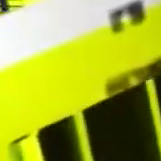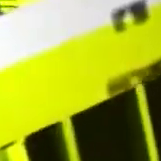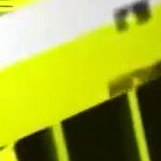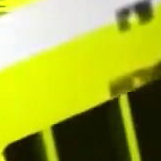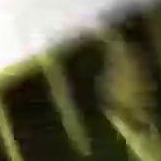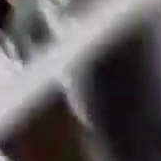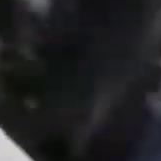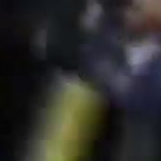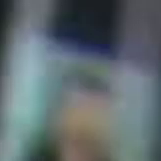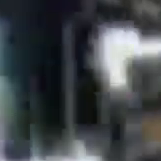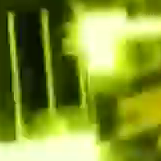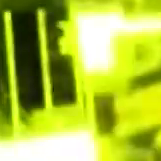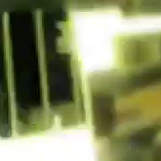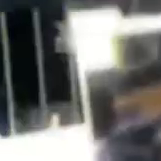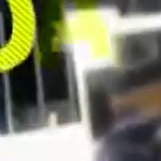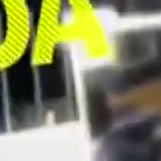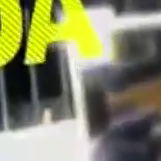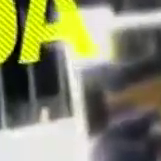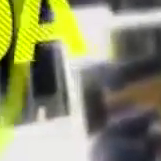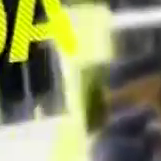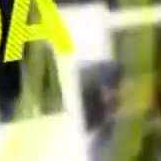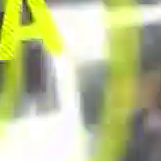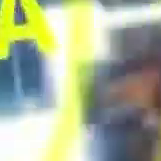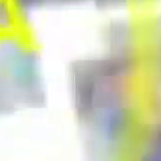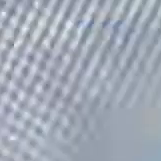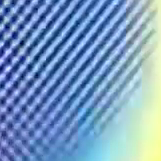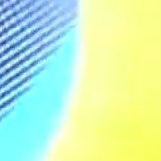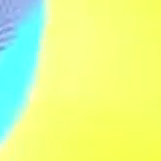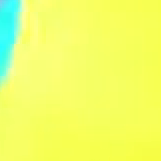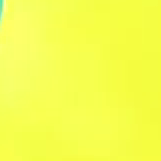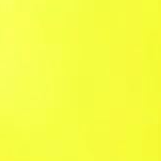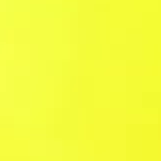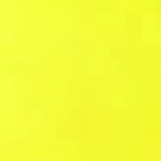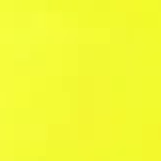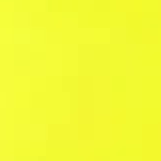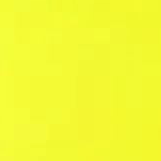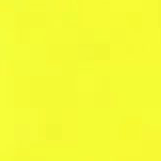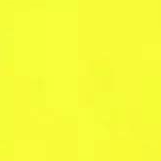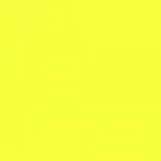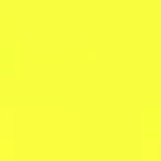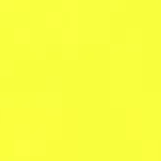encaminhamento... ...do meu estado de São Paulo.